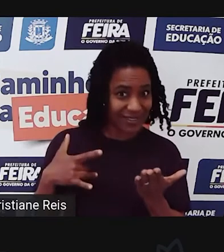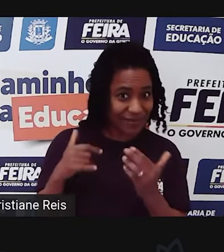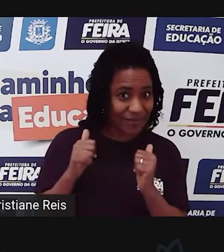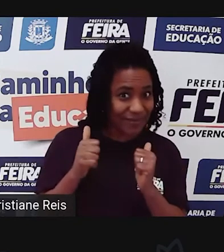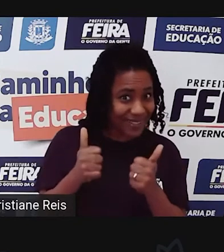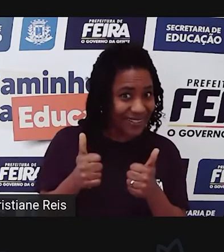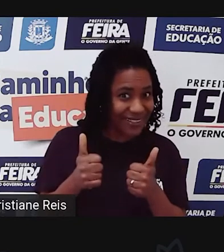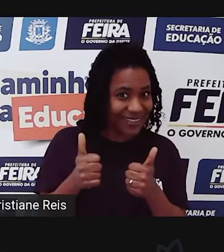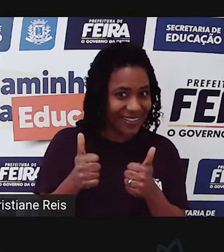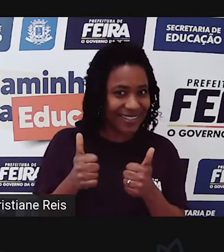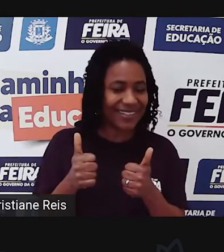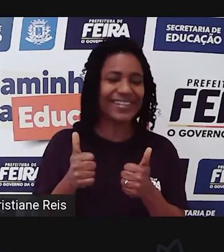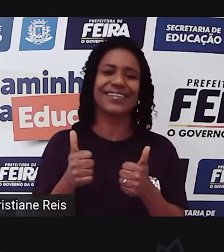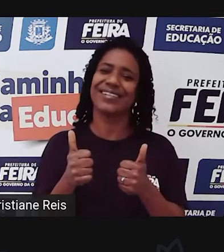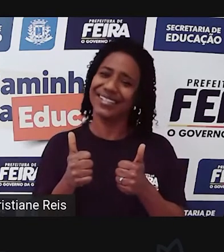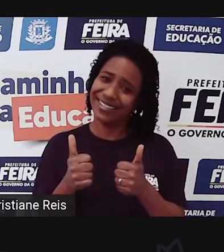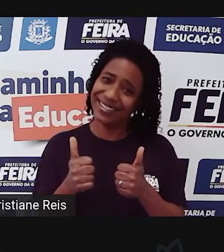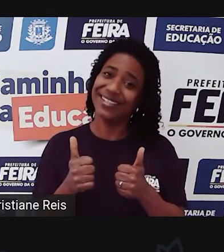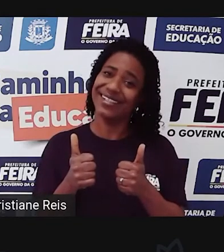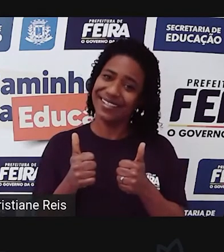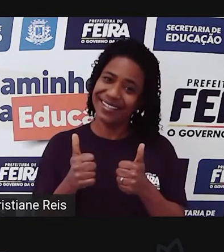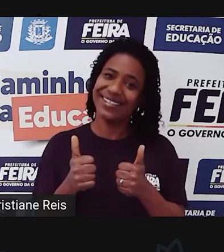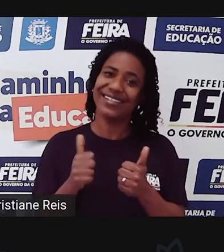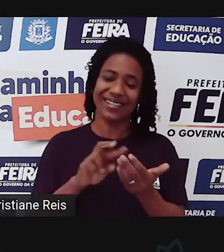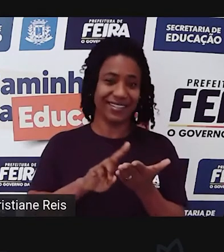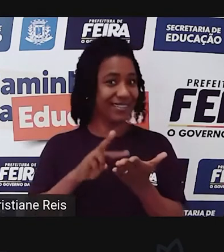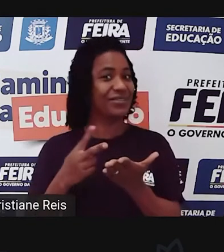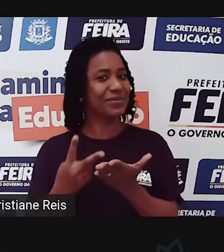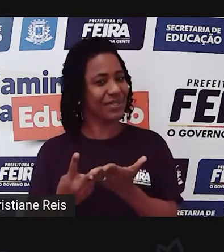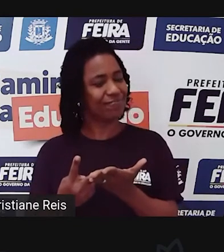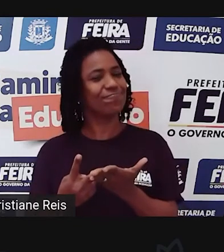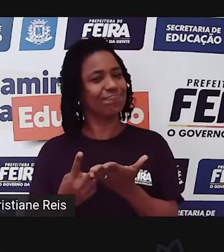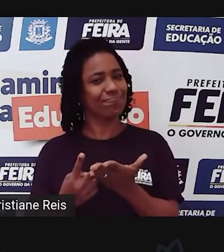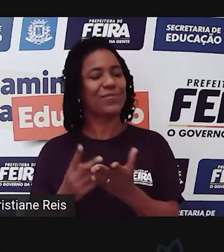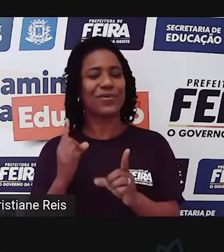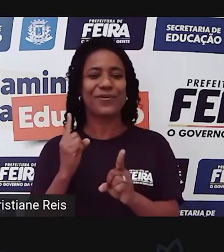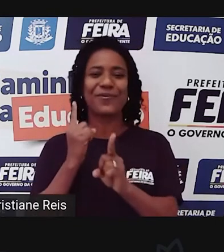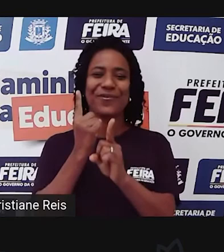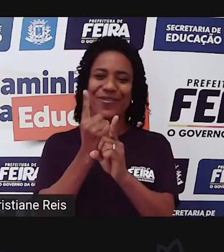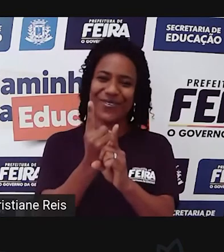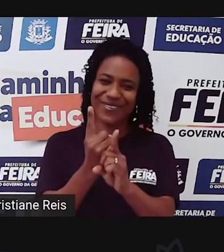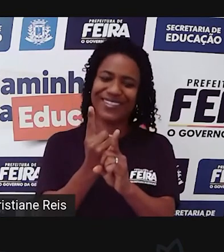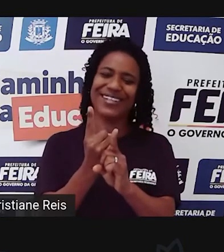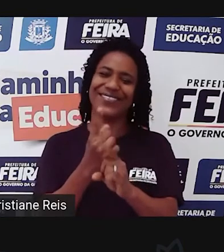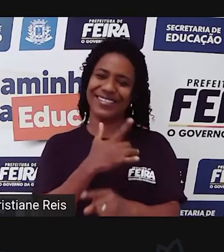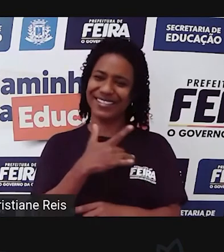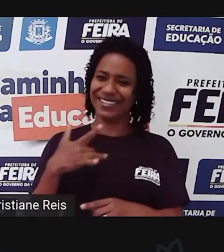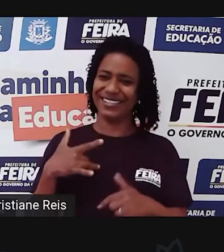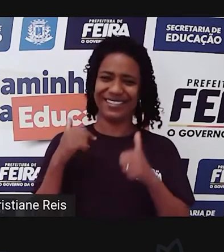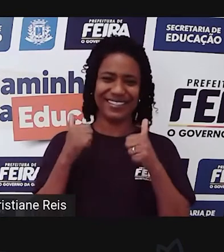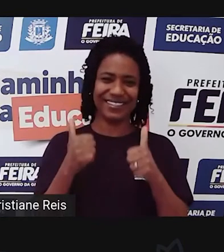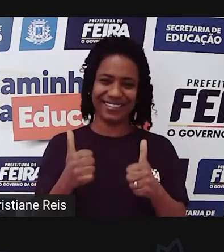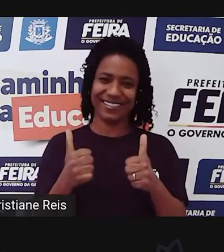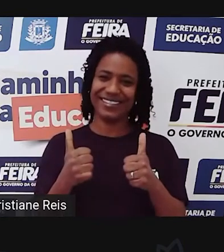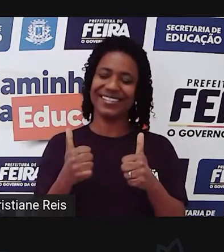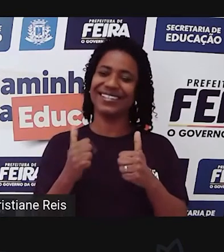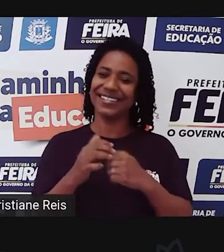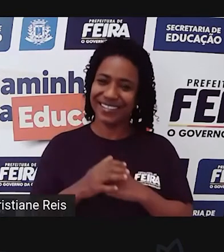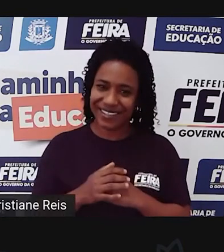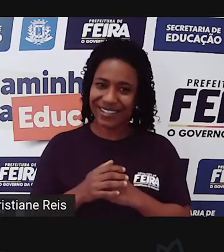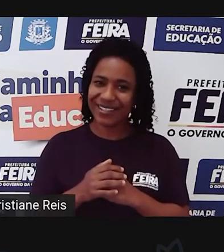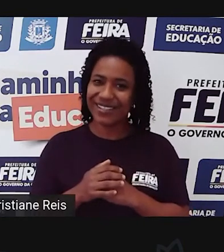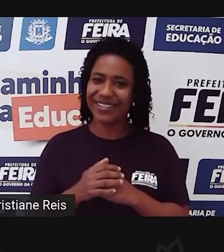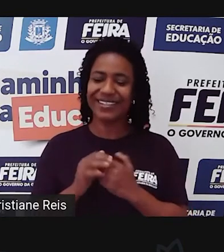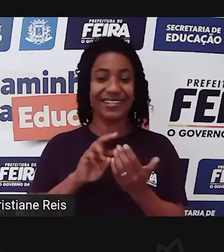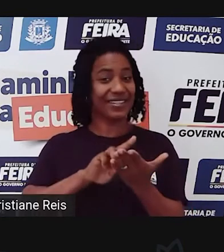estão? Eu espero que vocês estejam muito bem. Bem-vindos